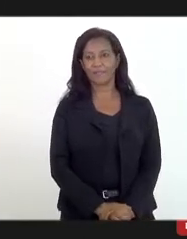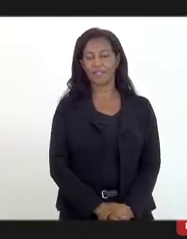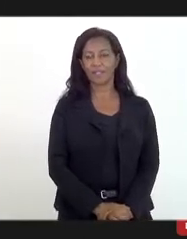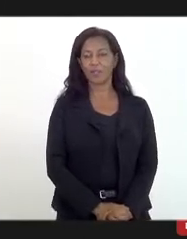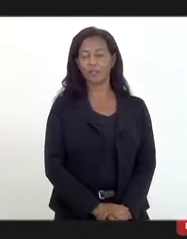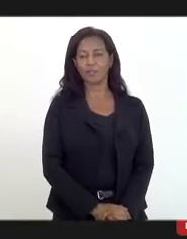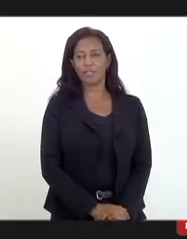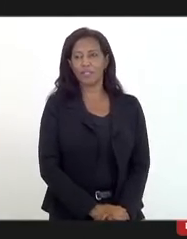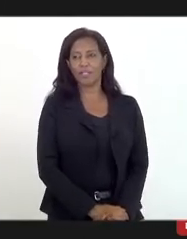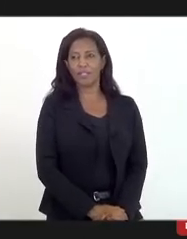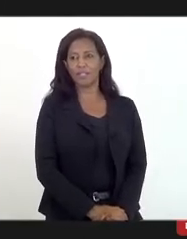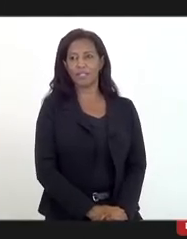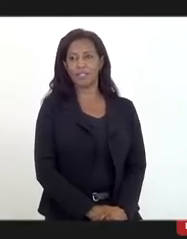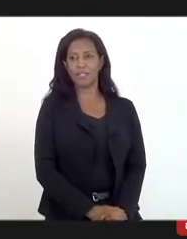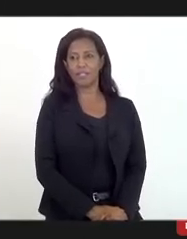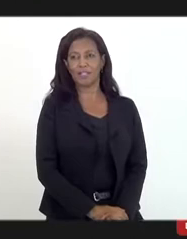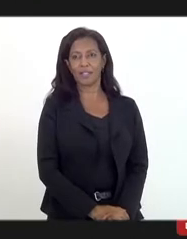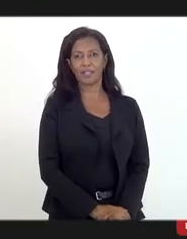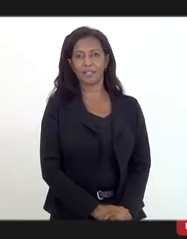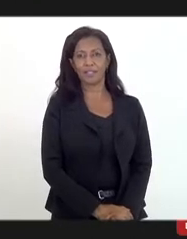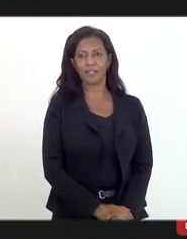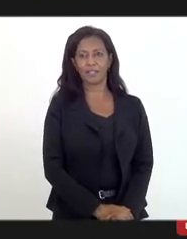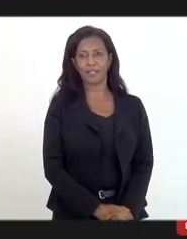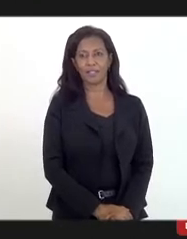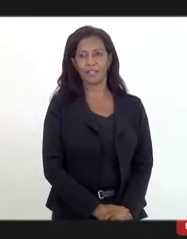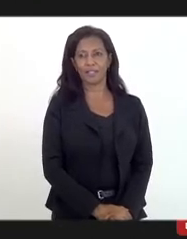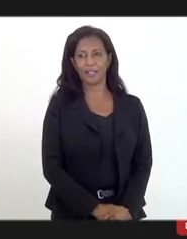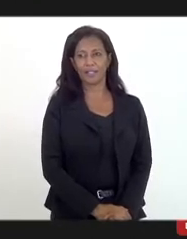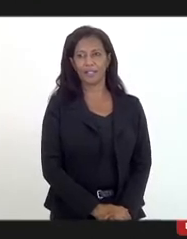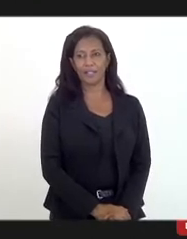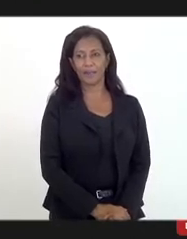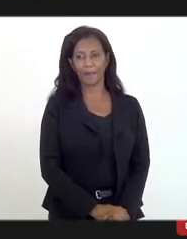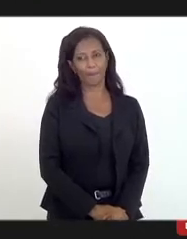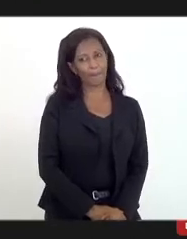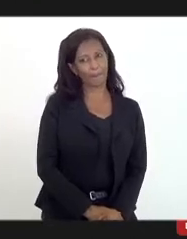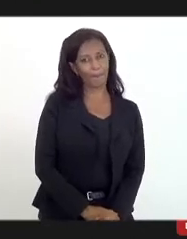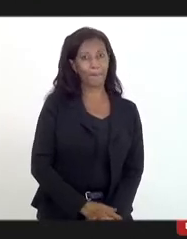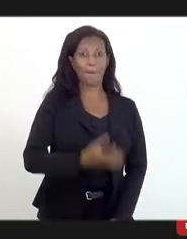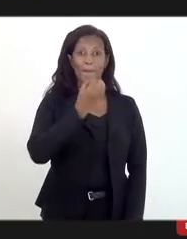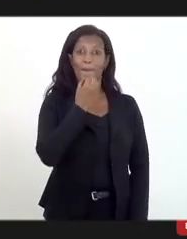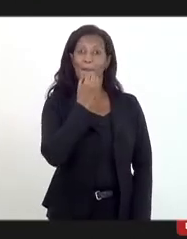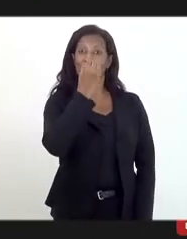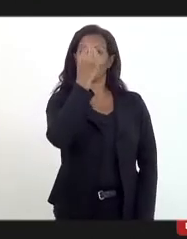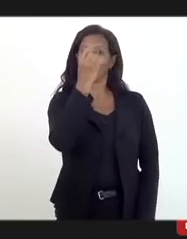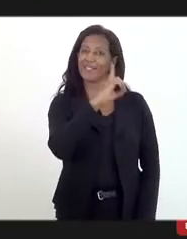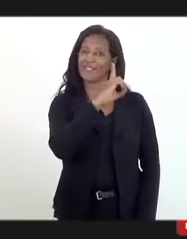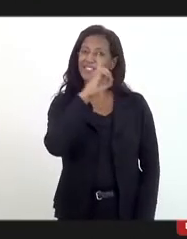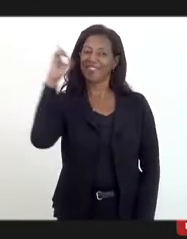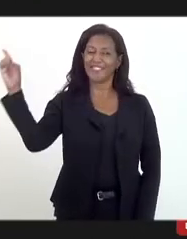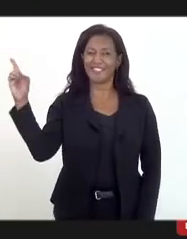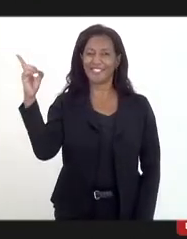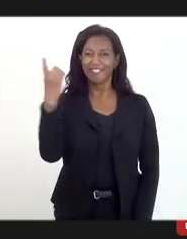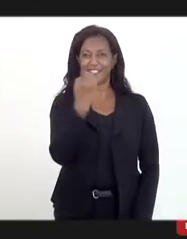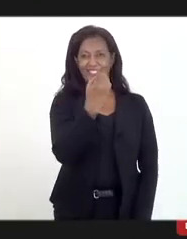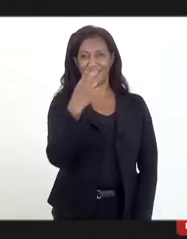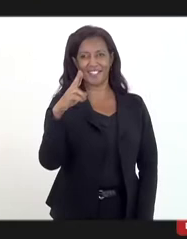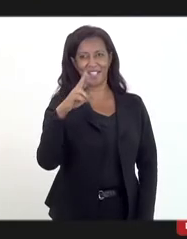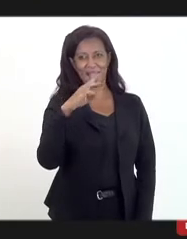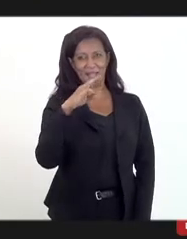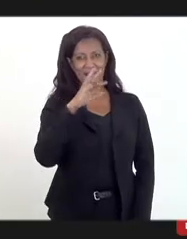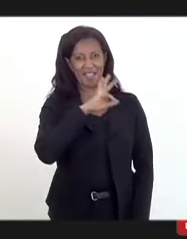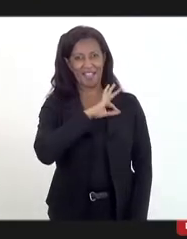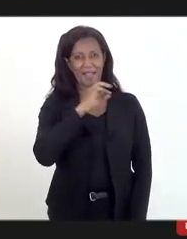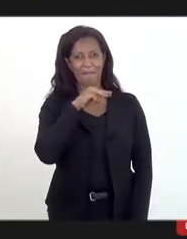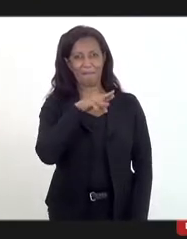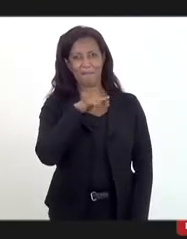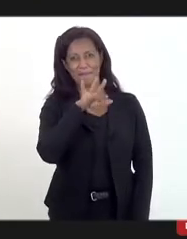Doutora Valesca, bom dia. Bom dia, bom dia, doutora Marta. Muito obrigada pelo convite. Deixa a minha alegria de